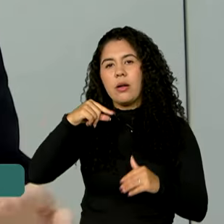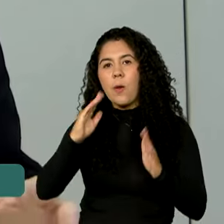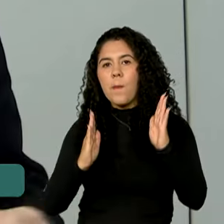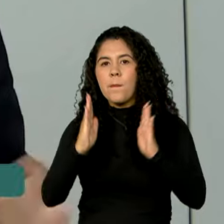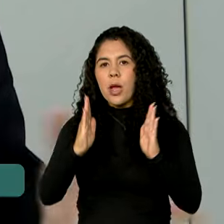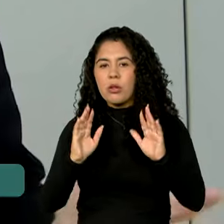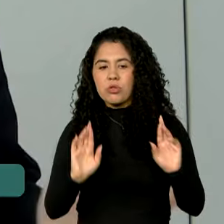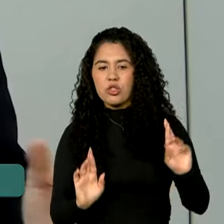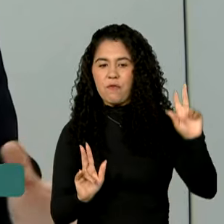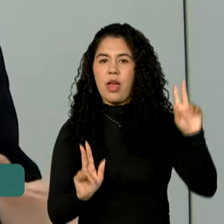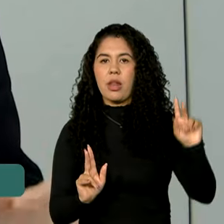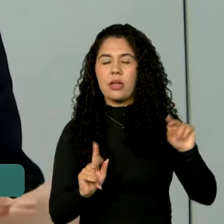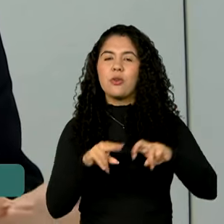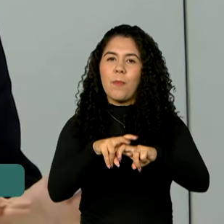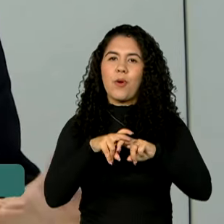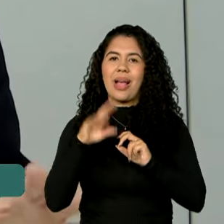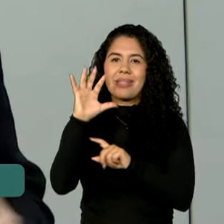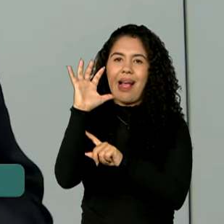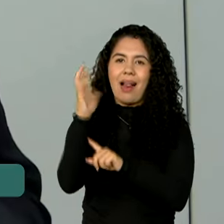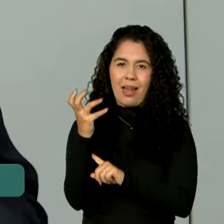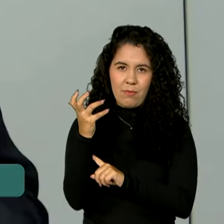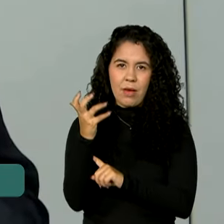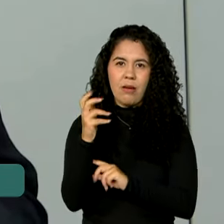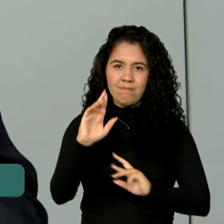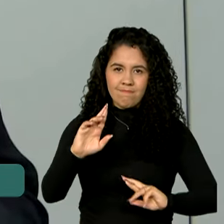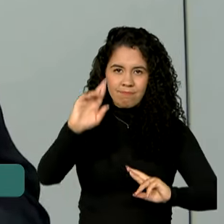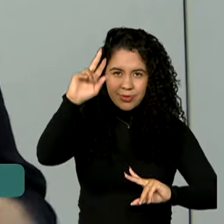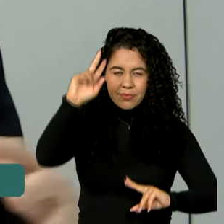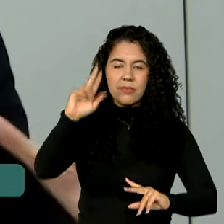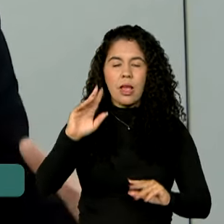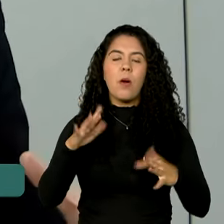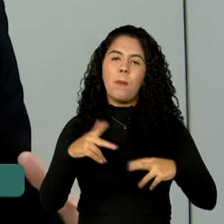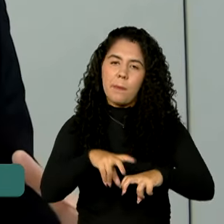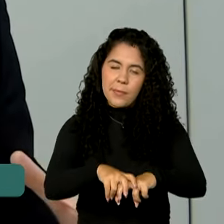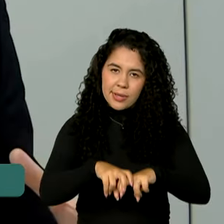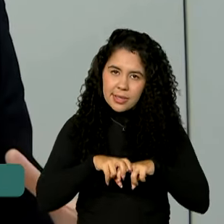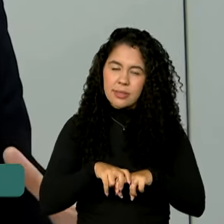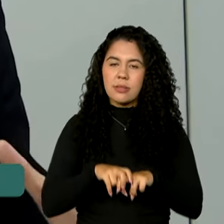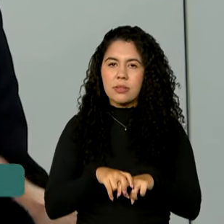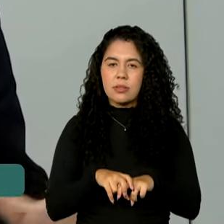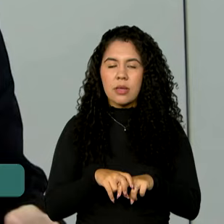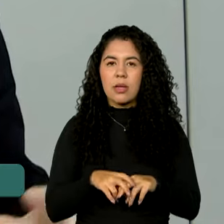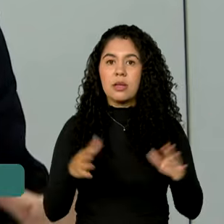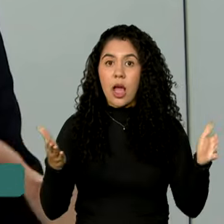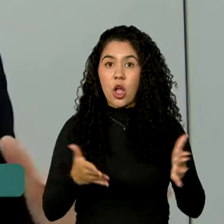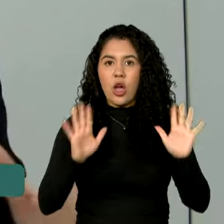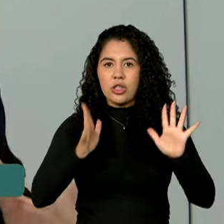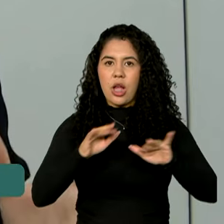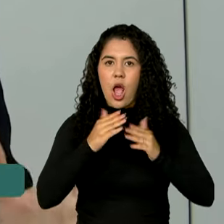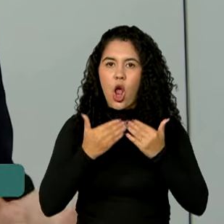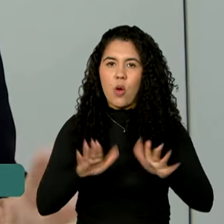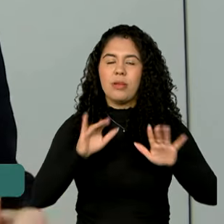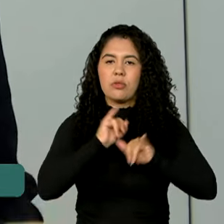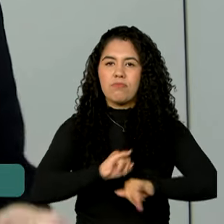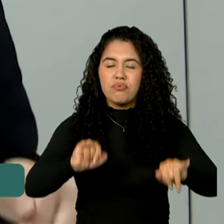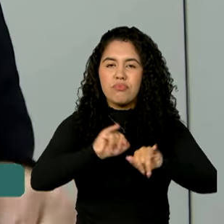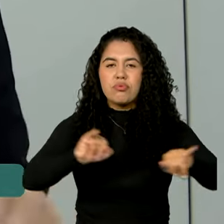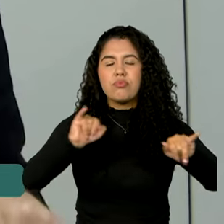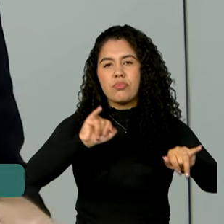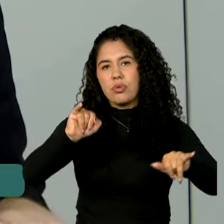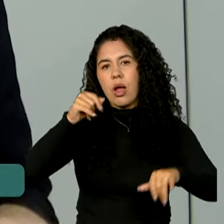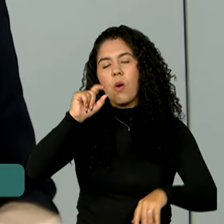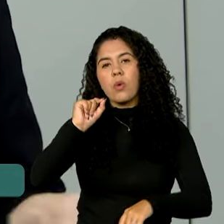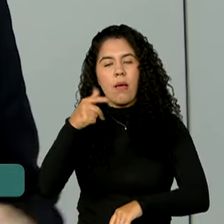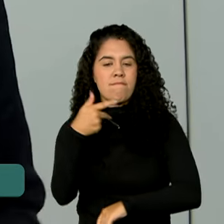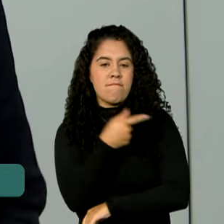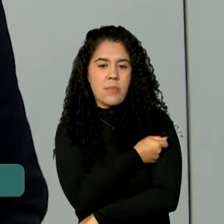do clima. Então, por isso que agora a vacinação contra a gripe acontece num outro momento na região norte. Então,